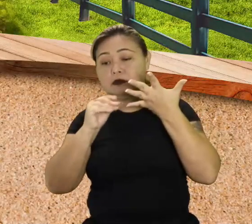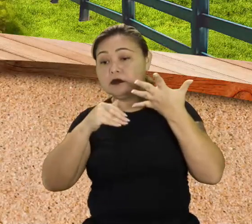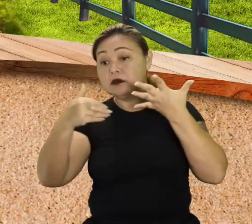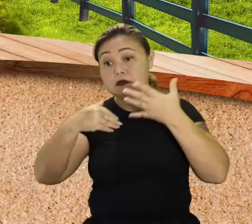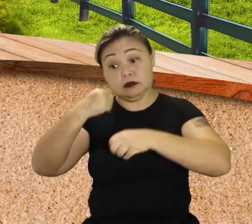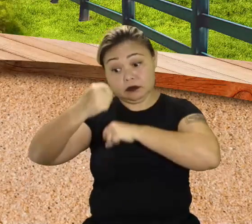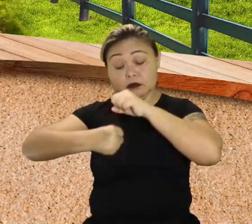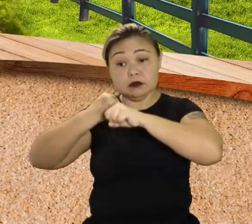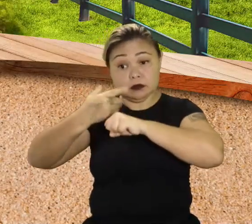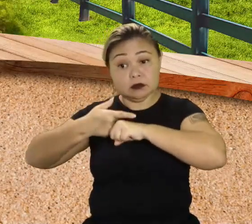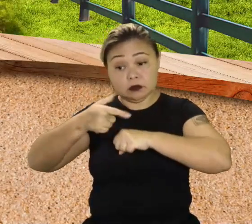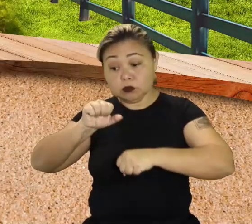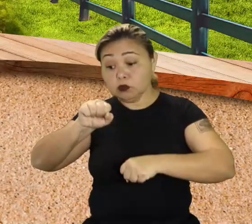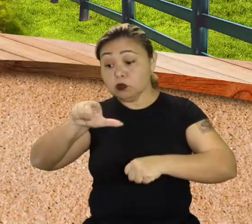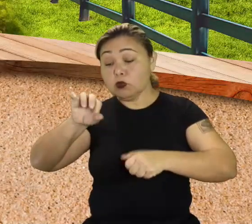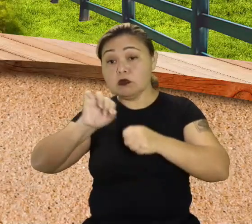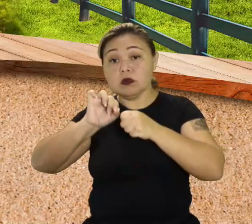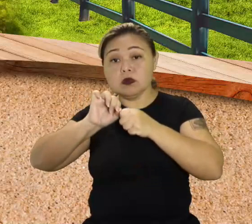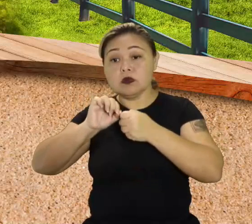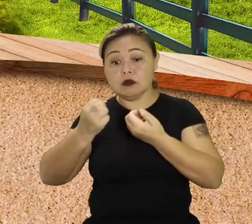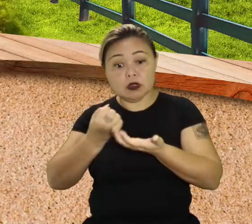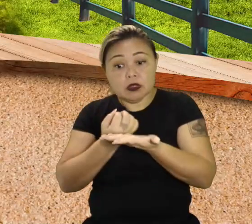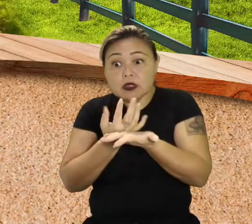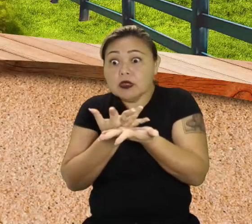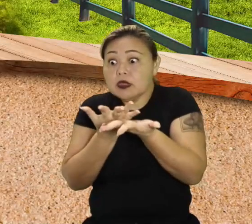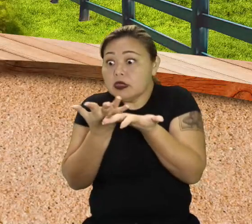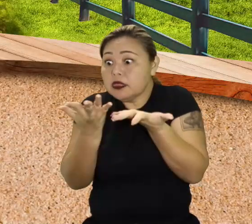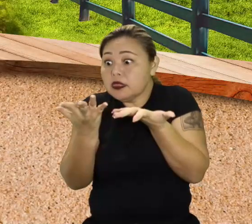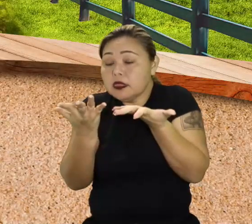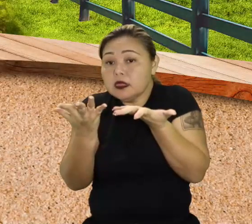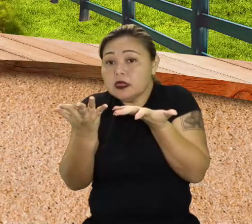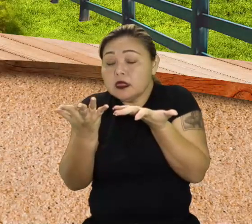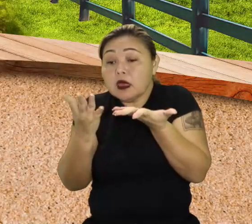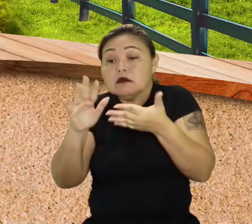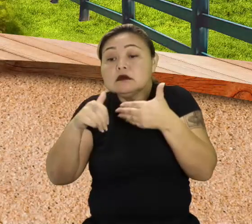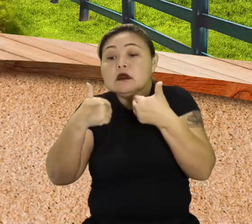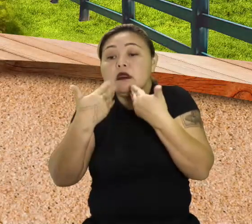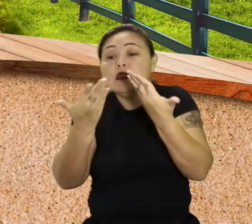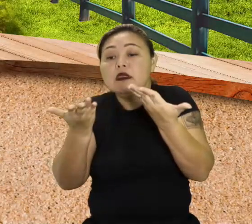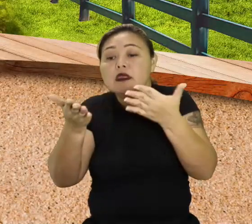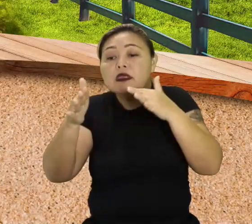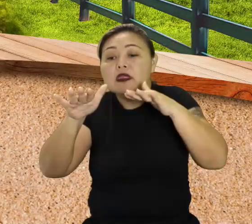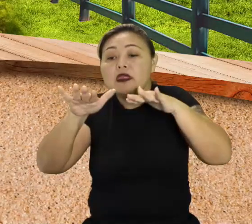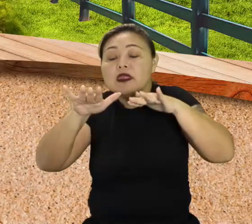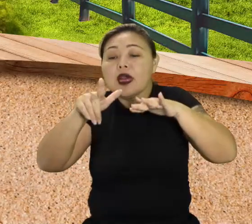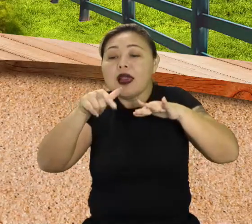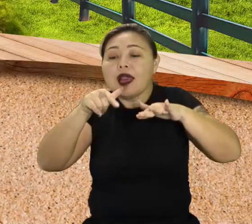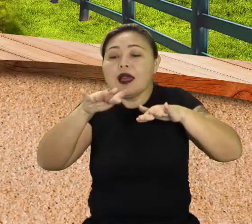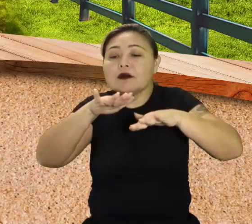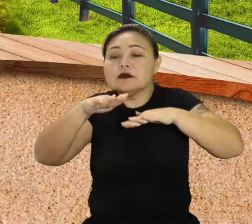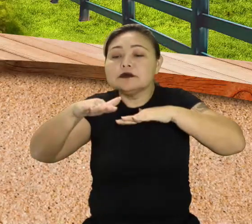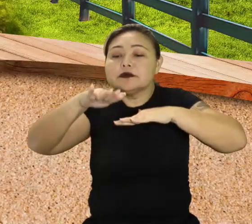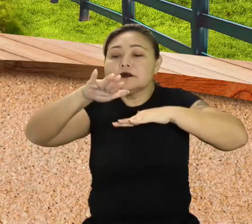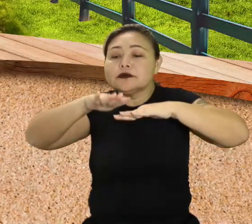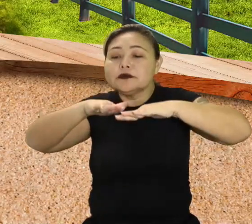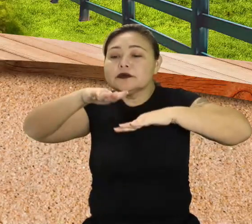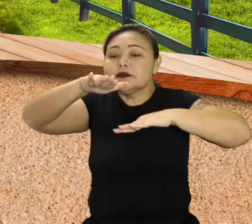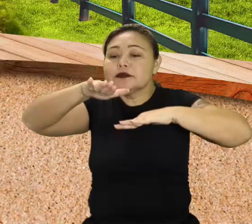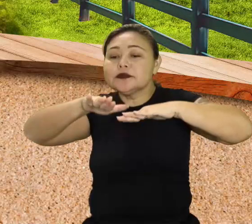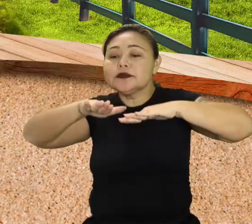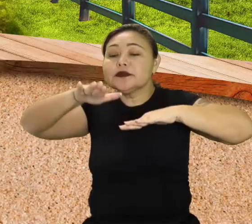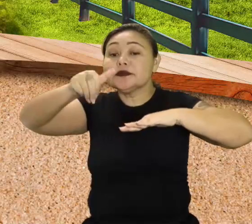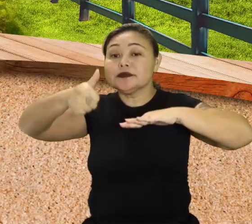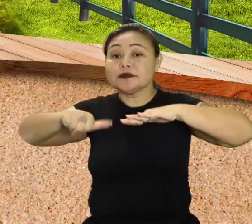período do ano, o solo está exposto. E depois, no outro período, ele está lagado. Então, fazer esse levantamento